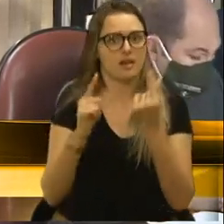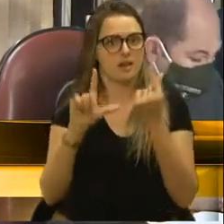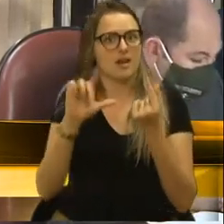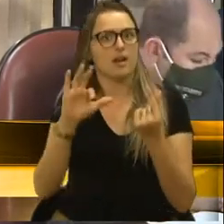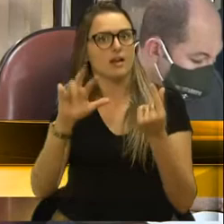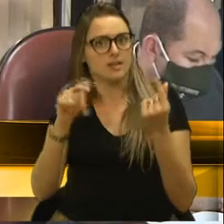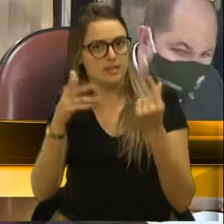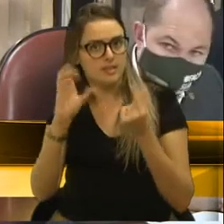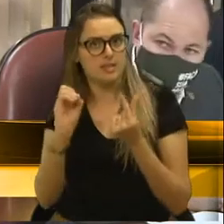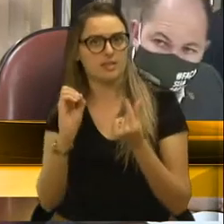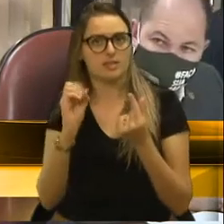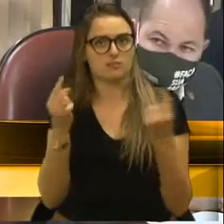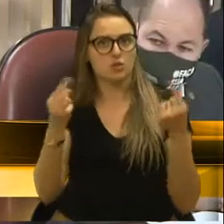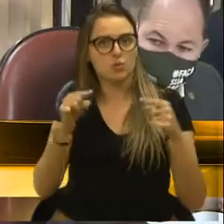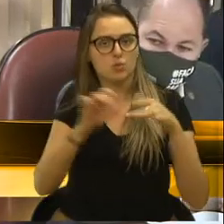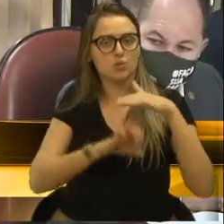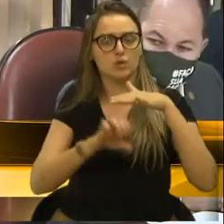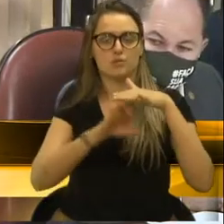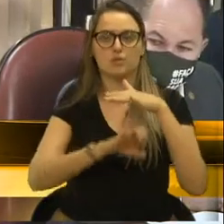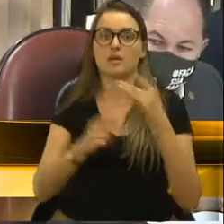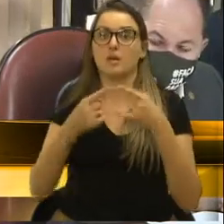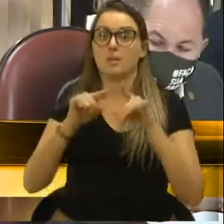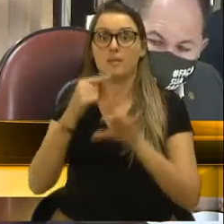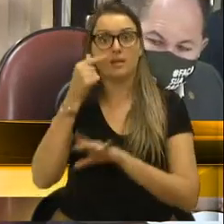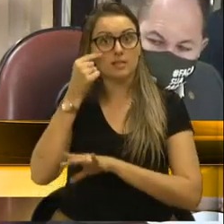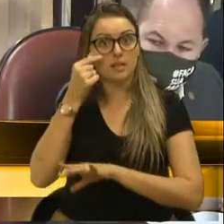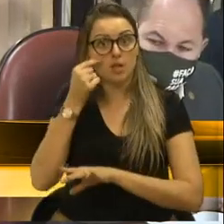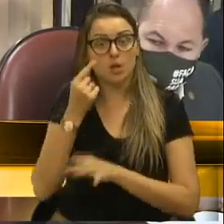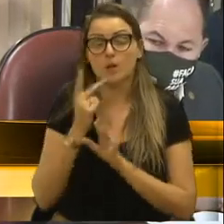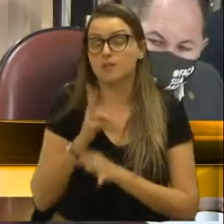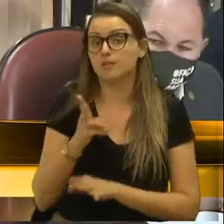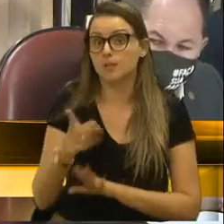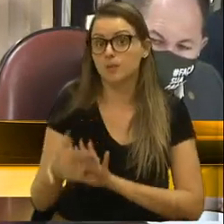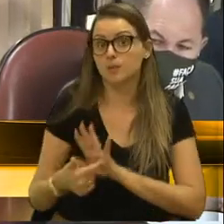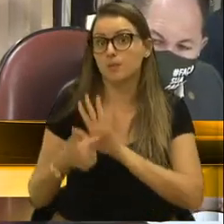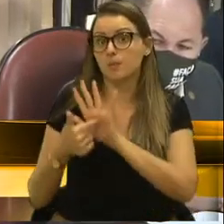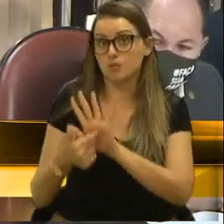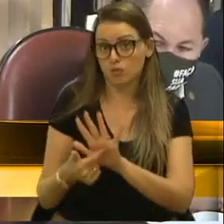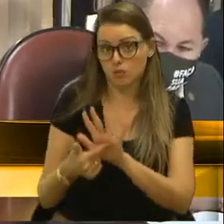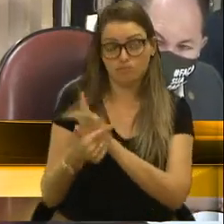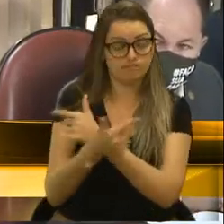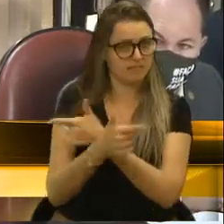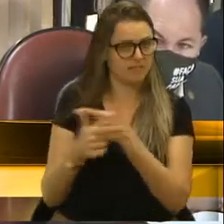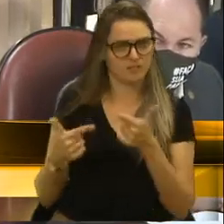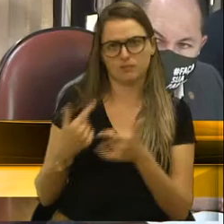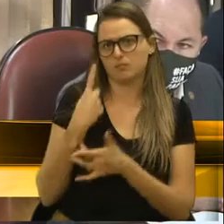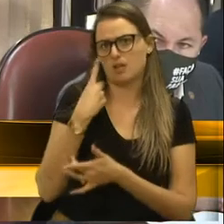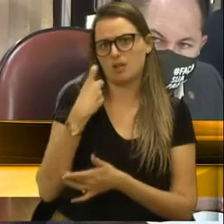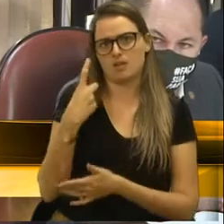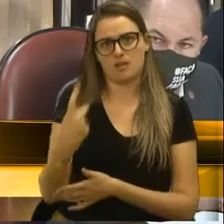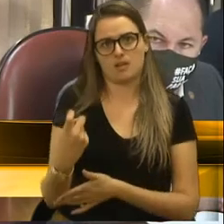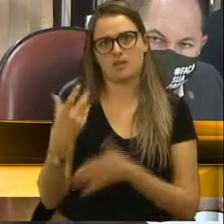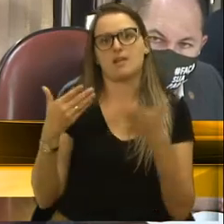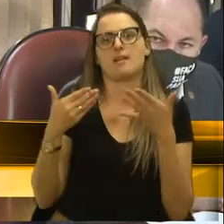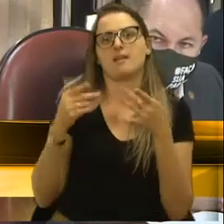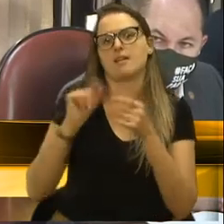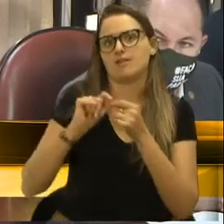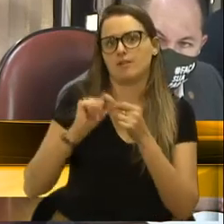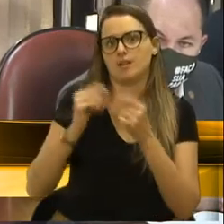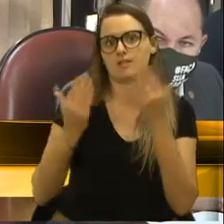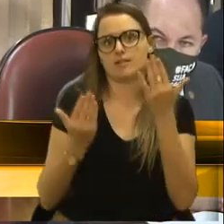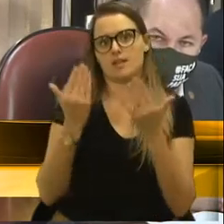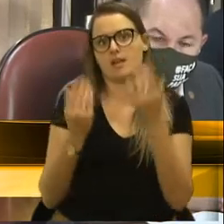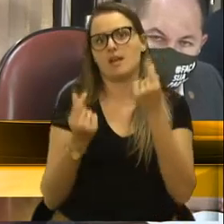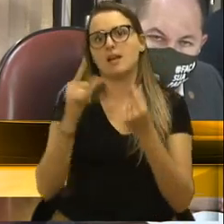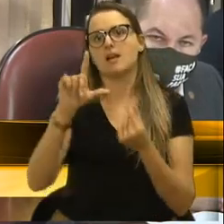gente vê é que o vice-prefeito realmente sempre demonstrou que não teve, não tem interesse em abrir licitação, um processo